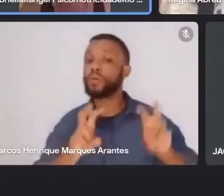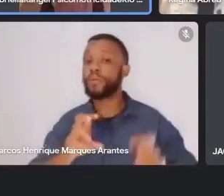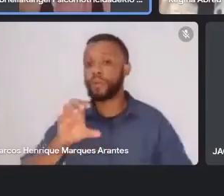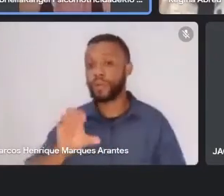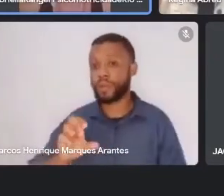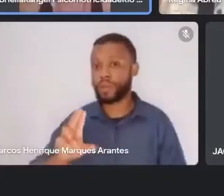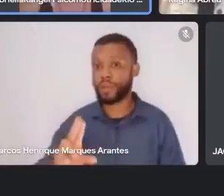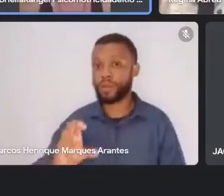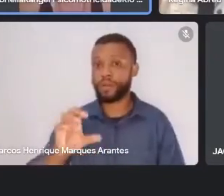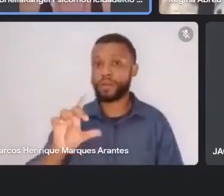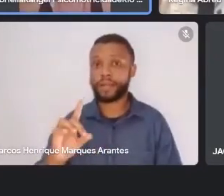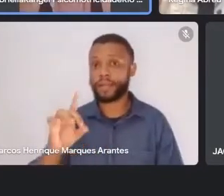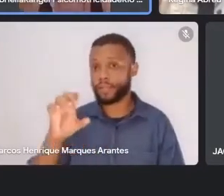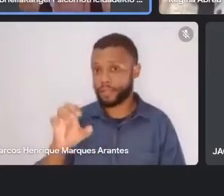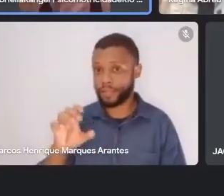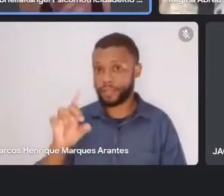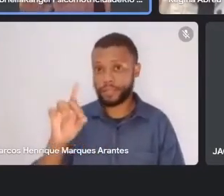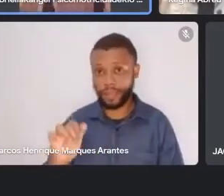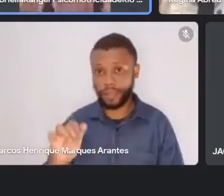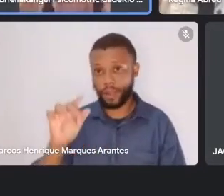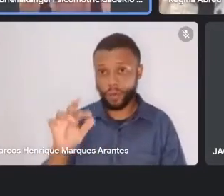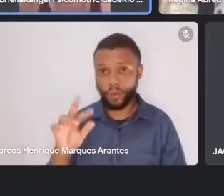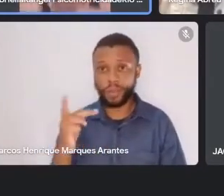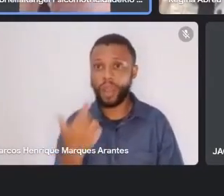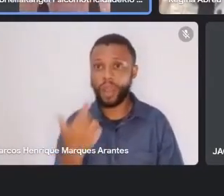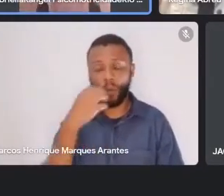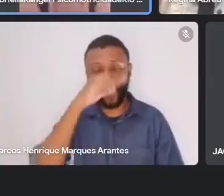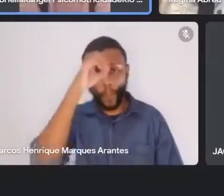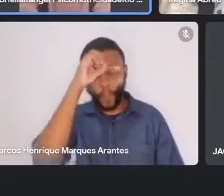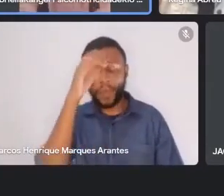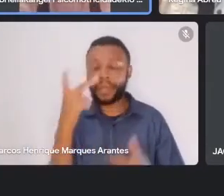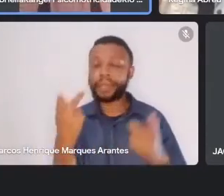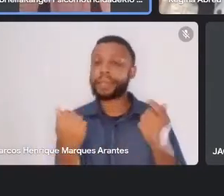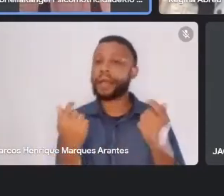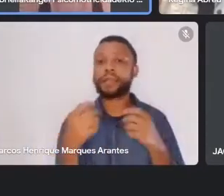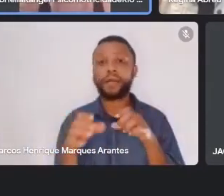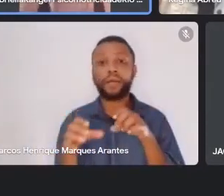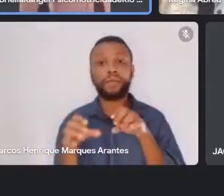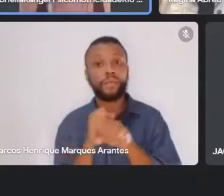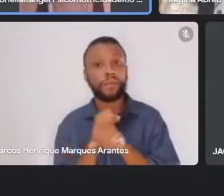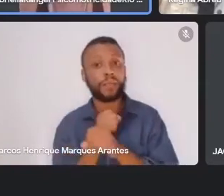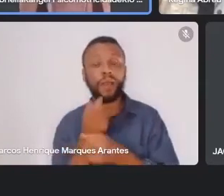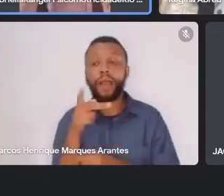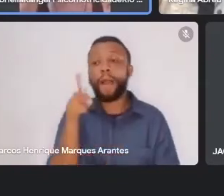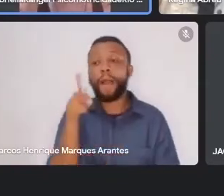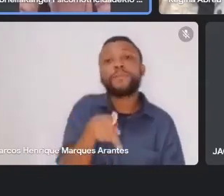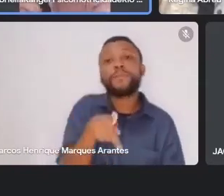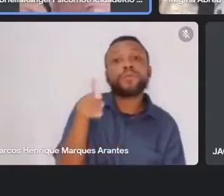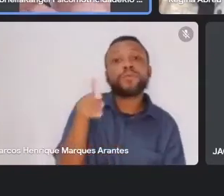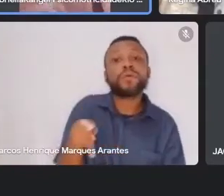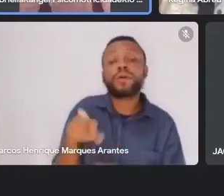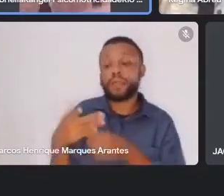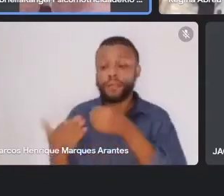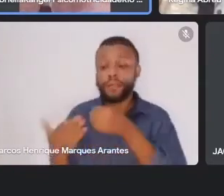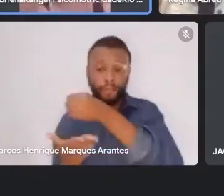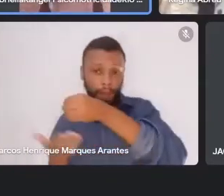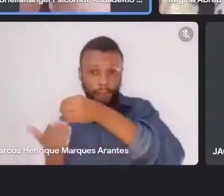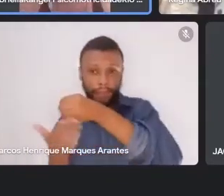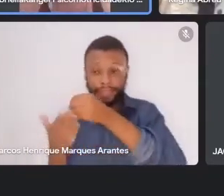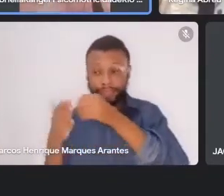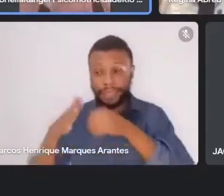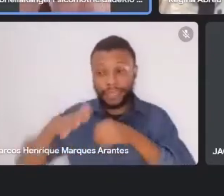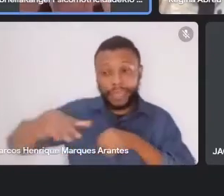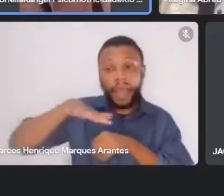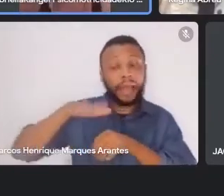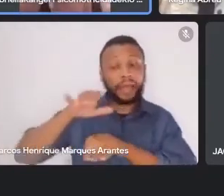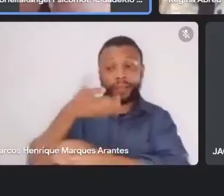eu não sabia nada de Euclides, né, a minha formação, eu sou professora de base, que vem da educação física, tá, depois eu me tornei